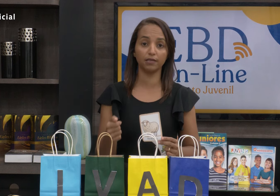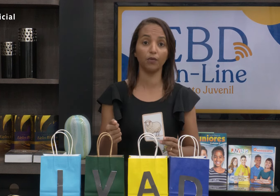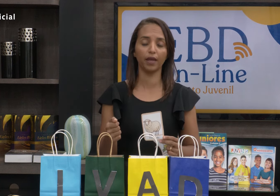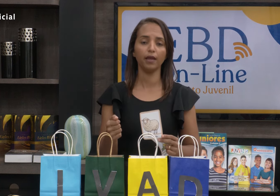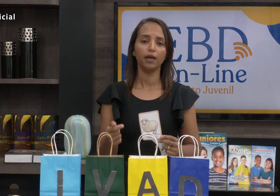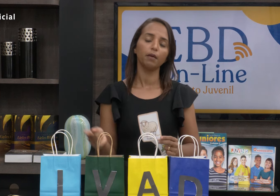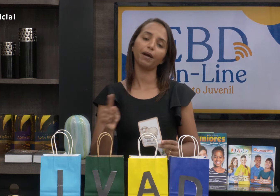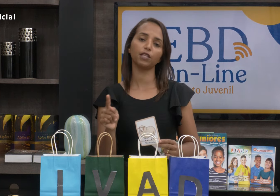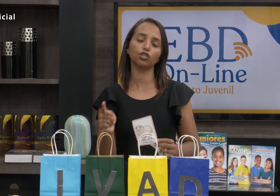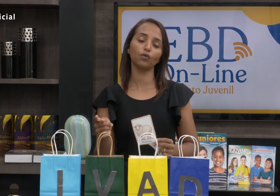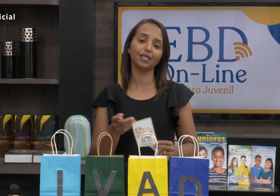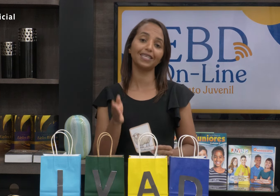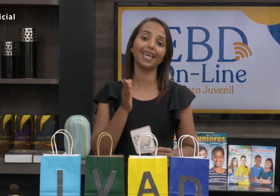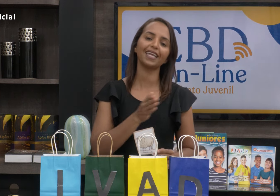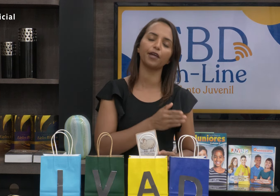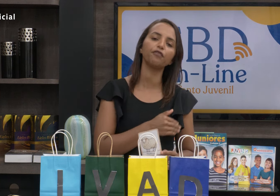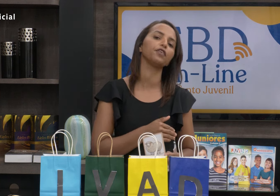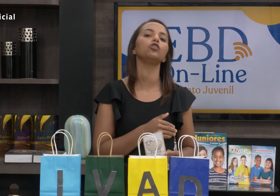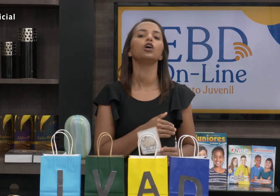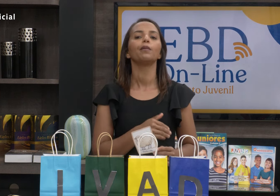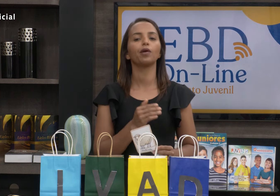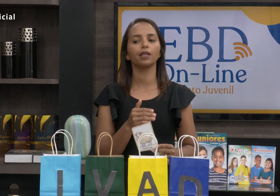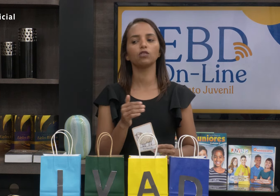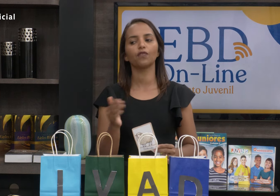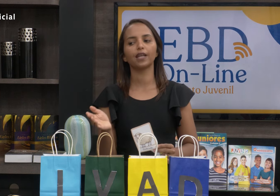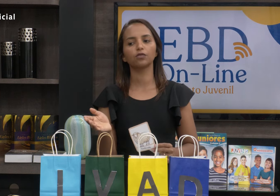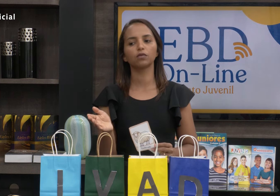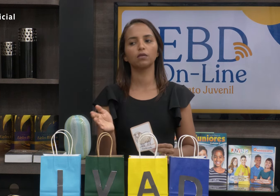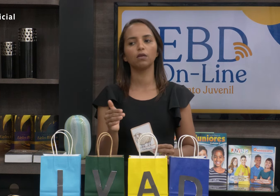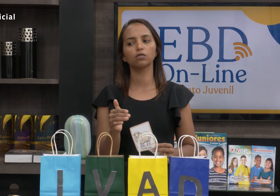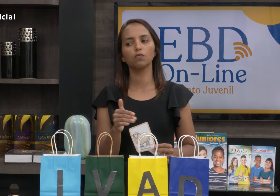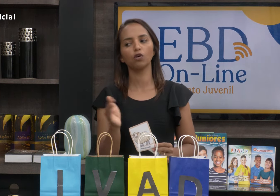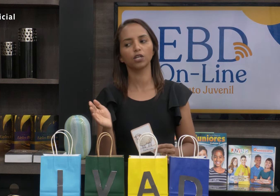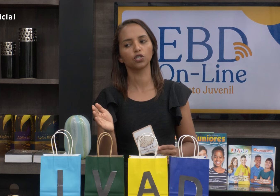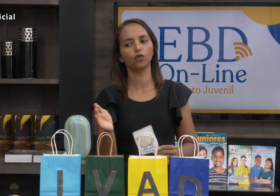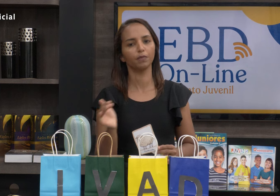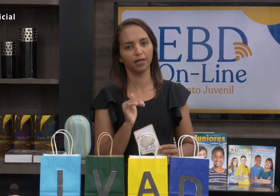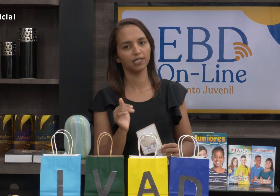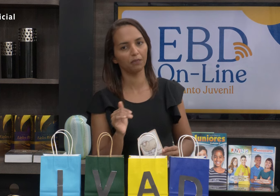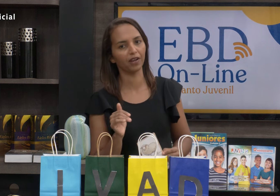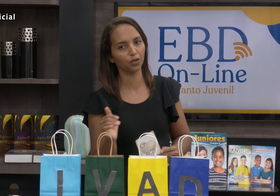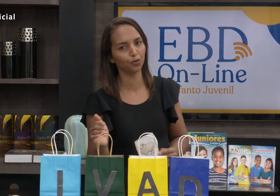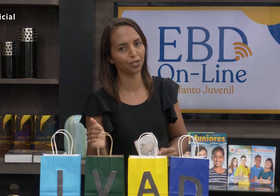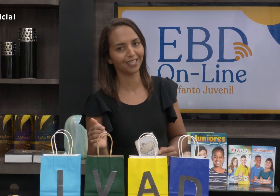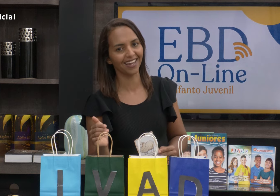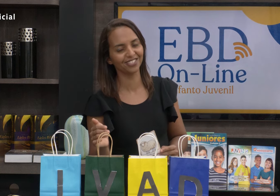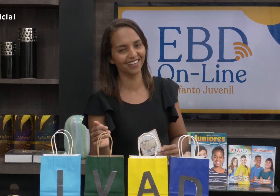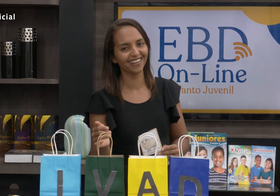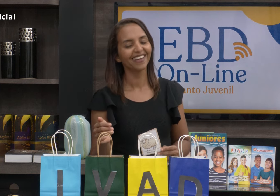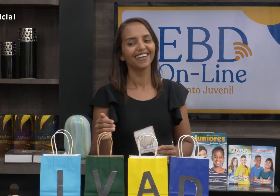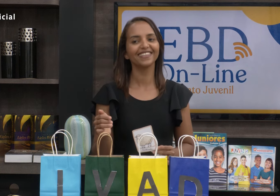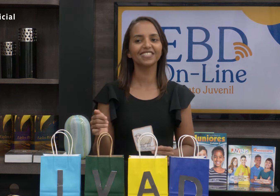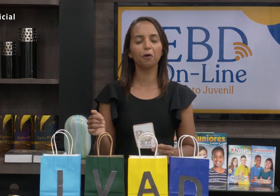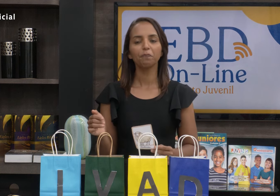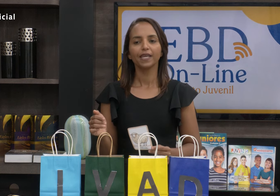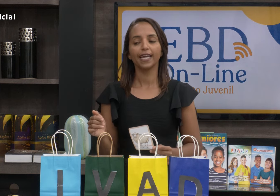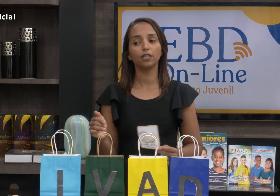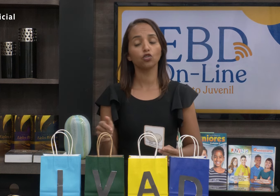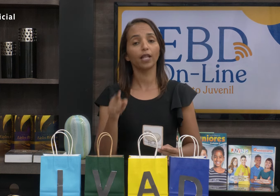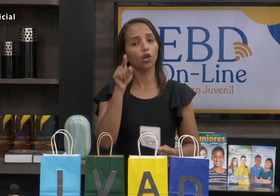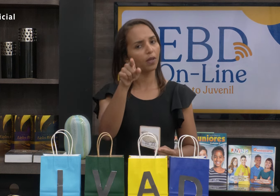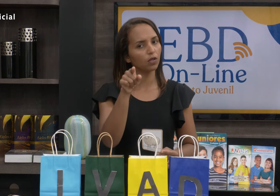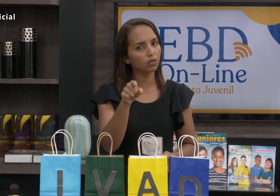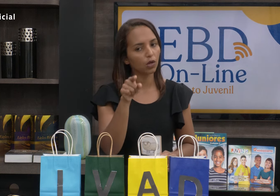filhos de Jessé tinha um rei, mas Deus não disse quem era o filho, porque Deus fala, Deus mostra as coisas, mas nem sempre fala todos os detalhes, né? Então,